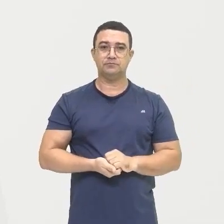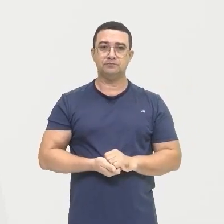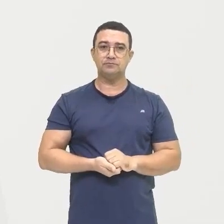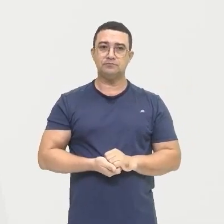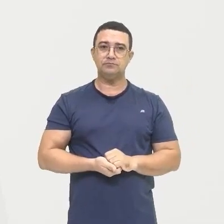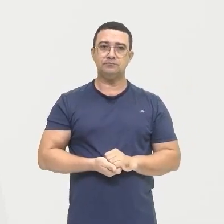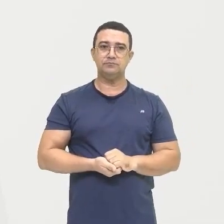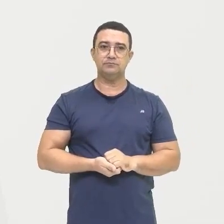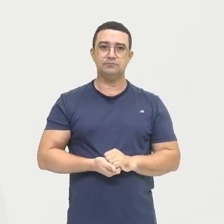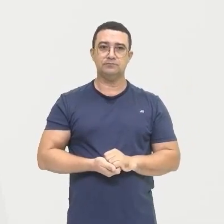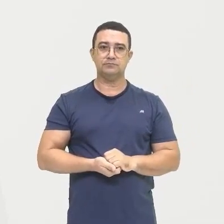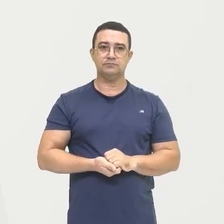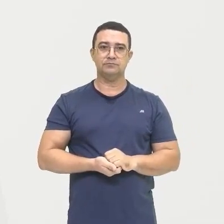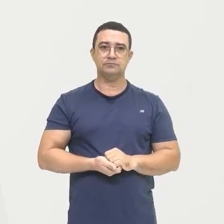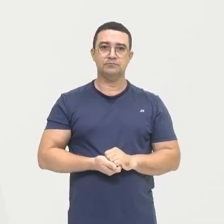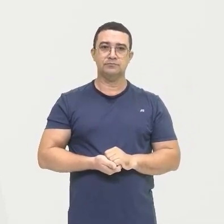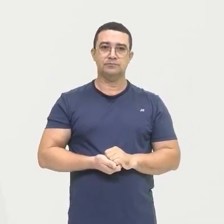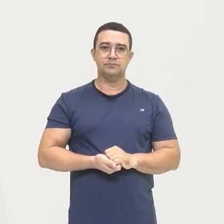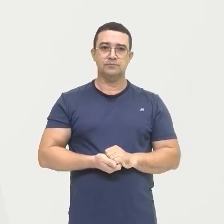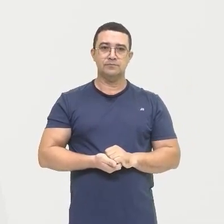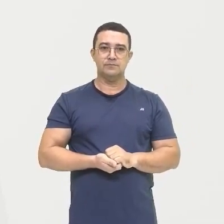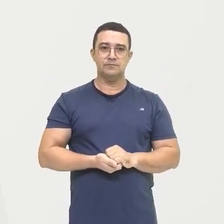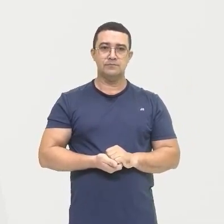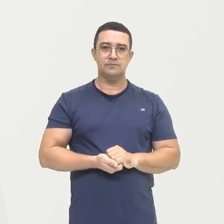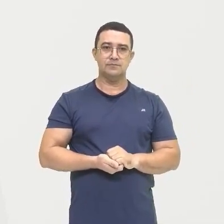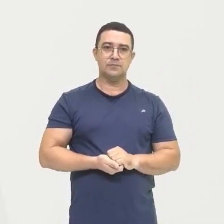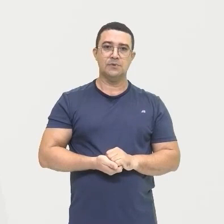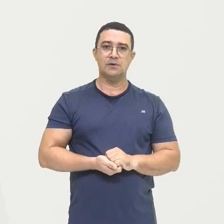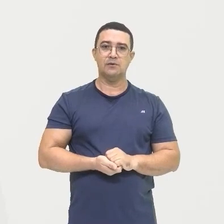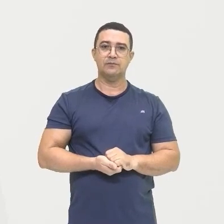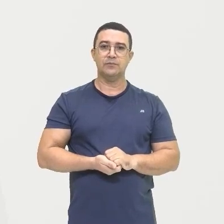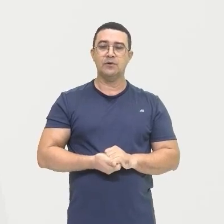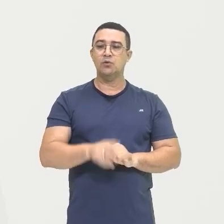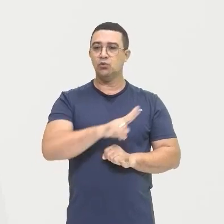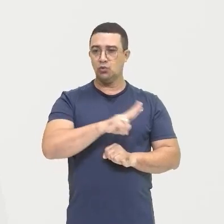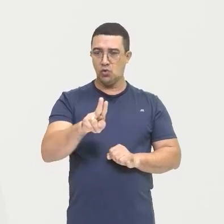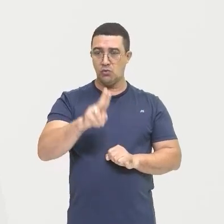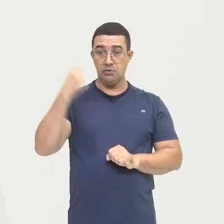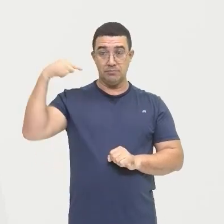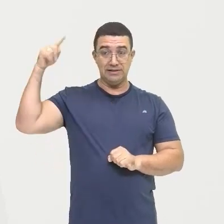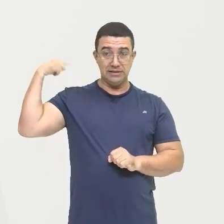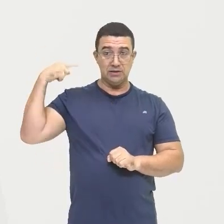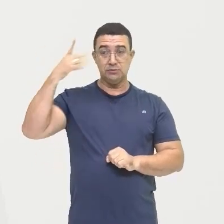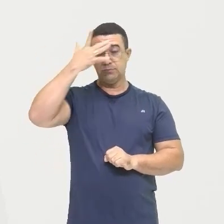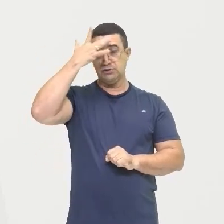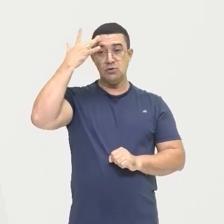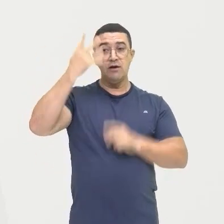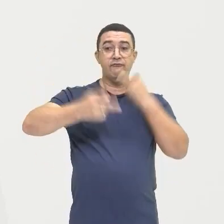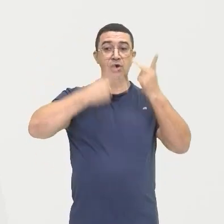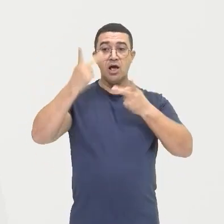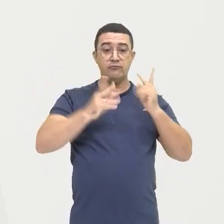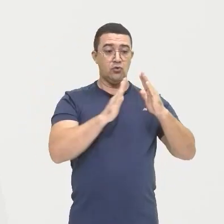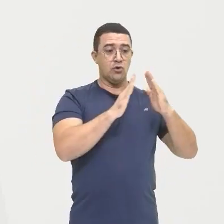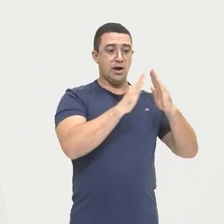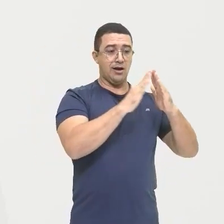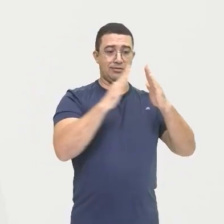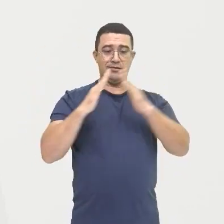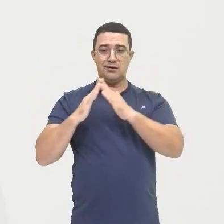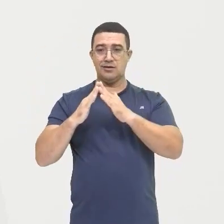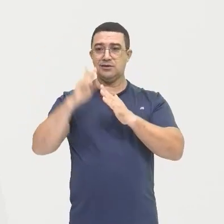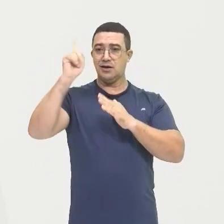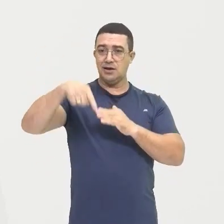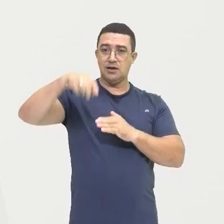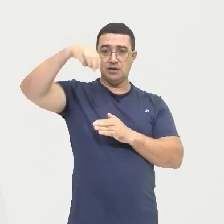concentração Das terras Denominadas De módulos Aqui a gente tem Os módulos rural E